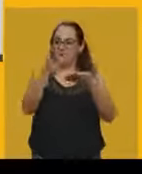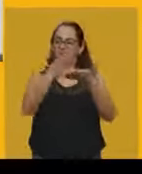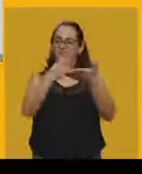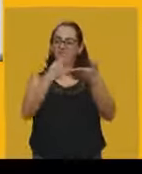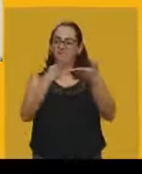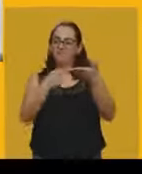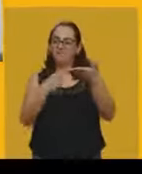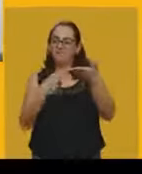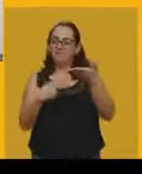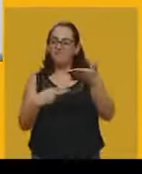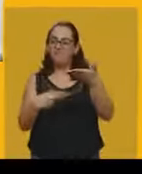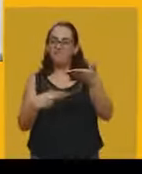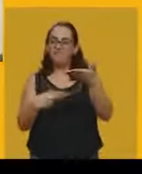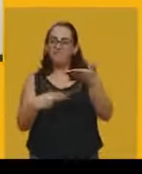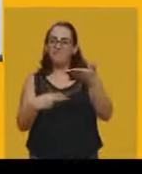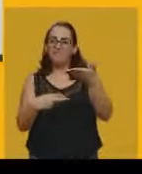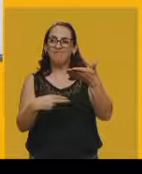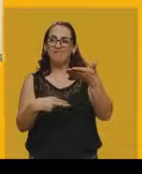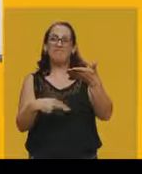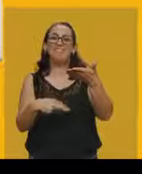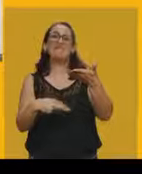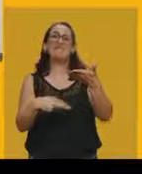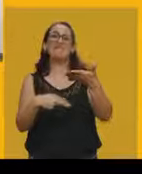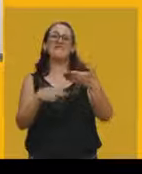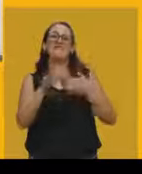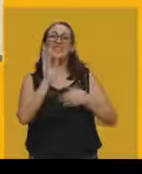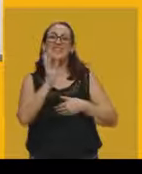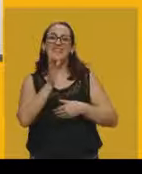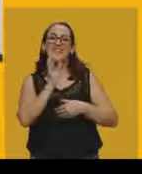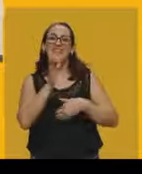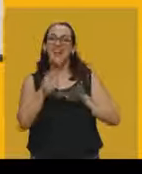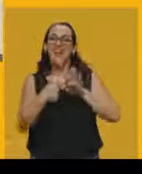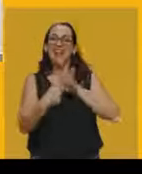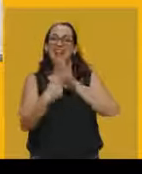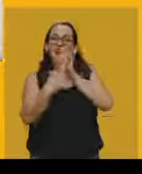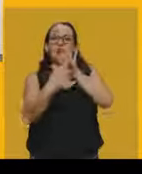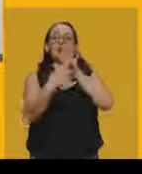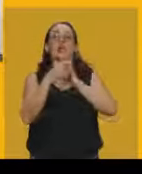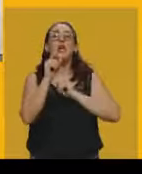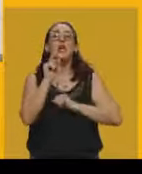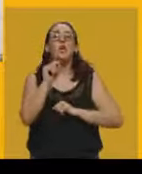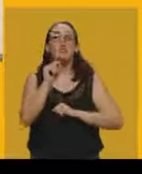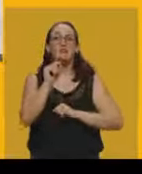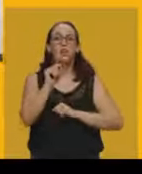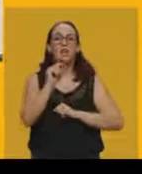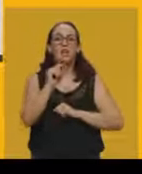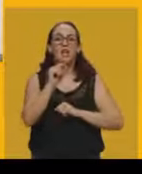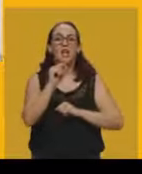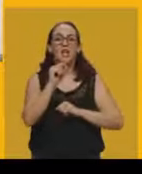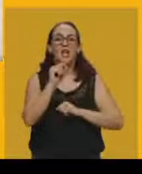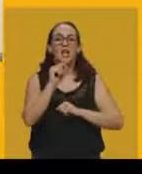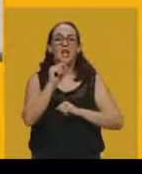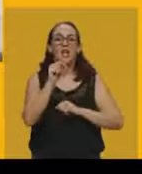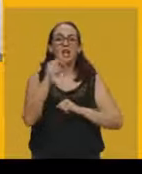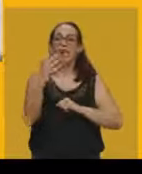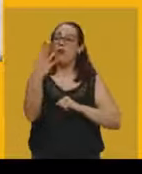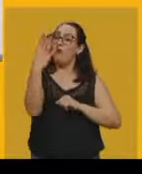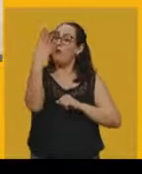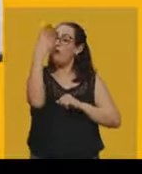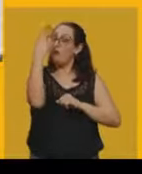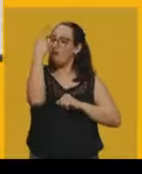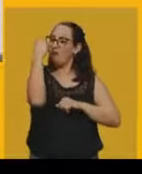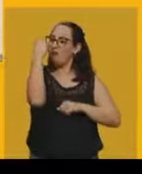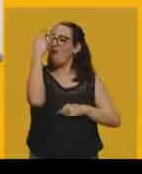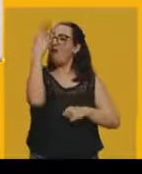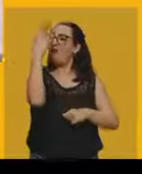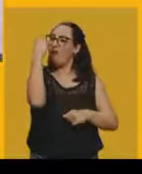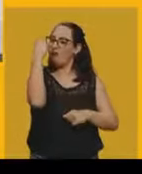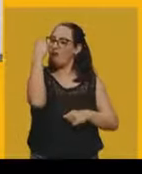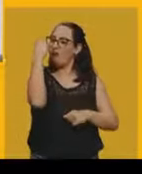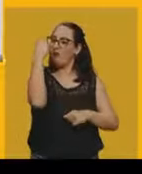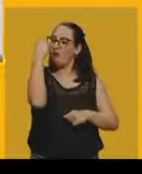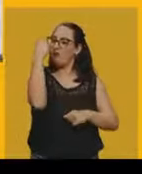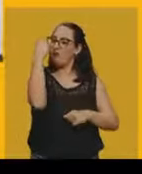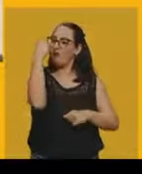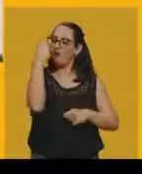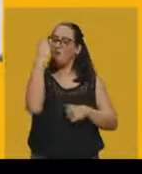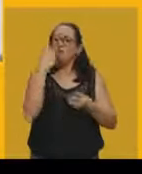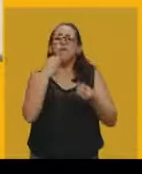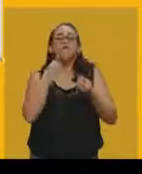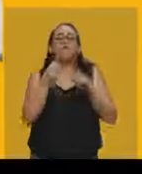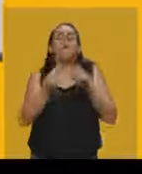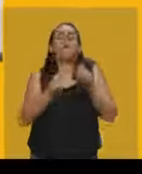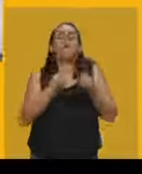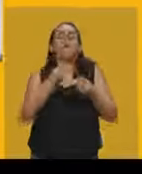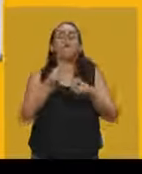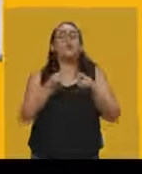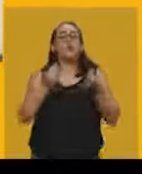Aqui, já vai ser através de imagens registradas por fotografia. Como que isso foi